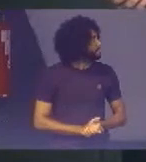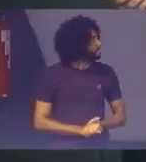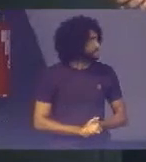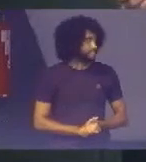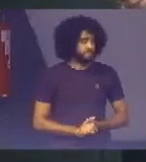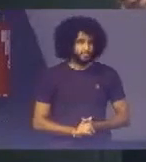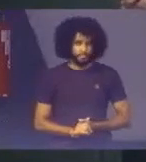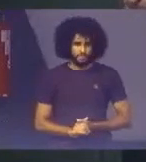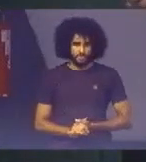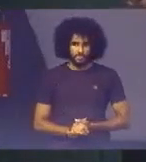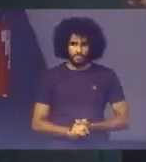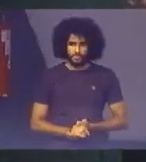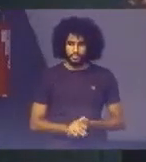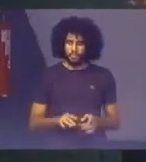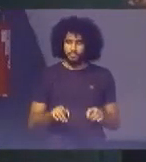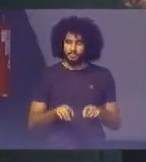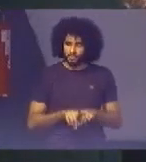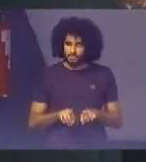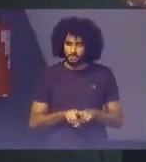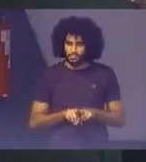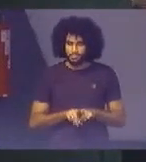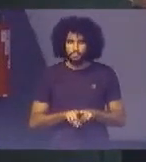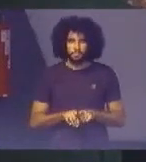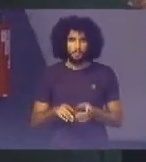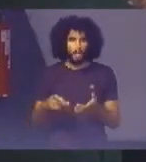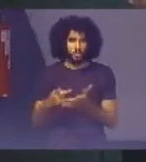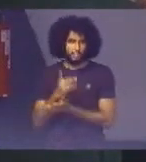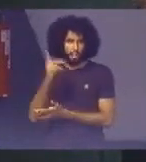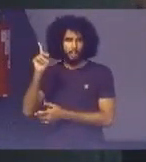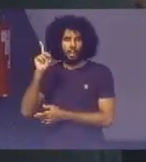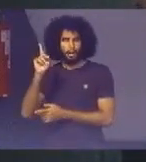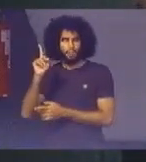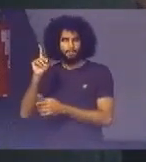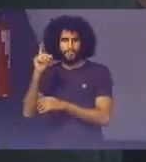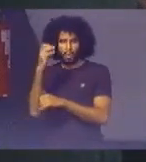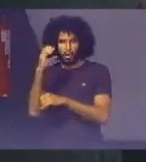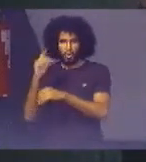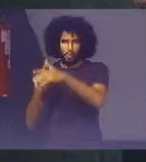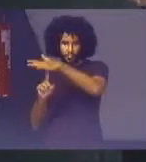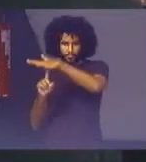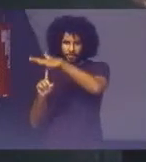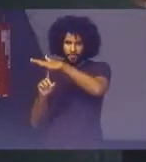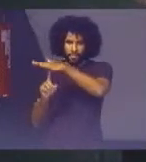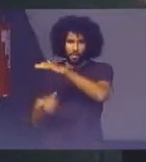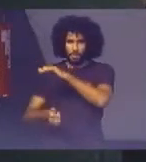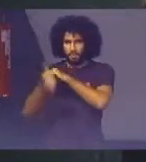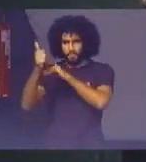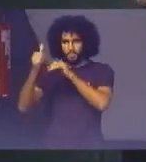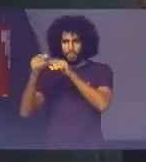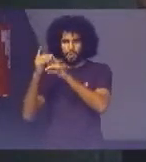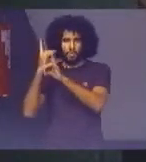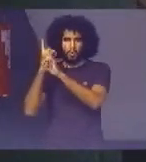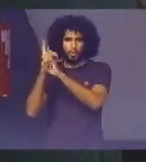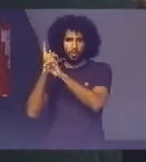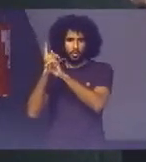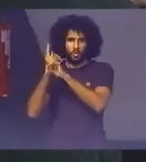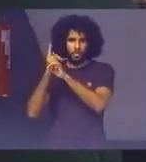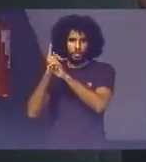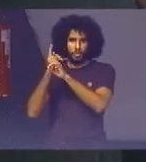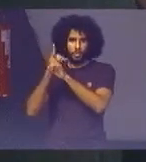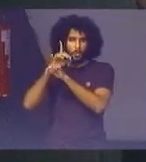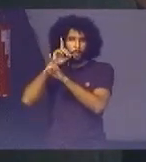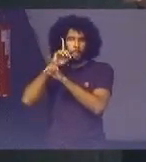Nós vamos realizar Em Curitiba O primeiro encontro Iberoamericano Da agenda 2030 No poder judiciário